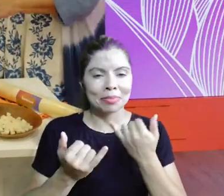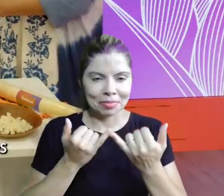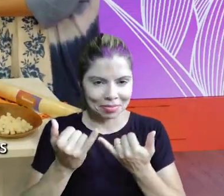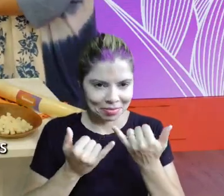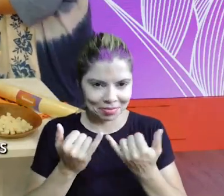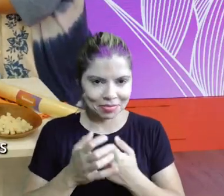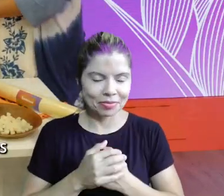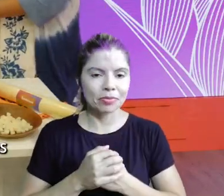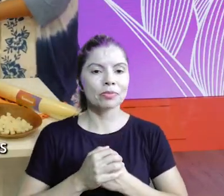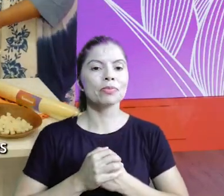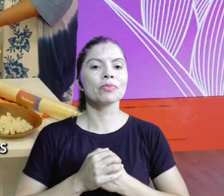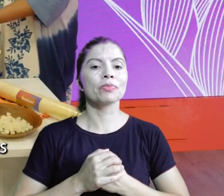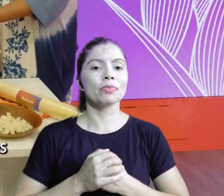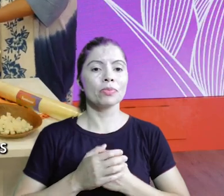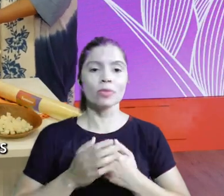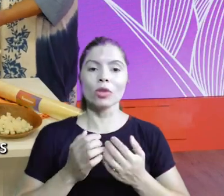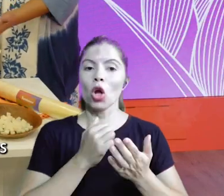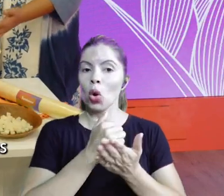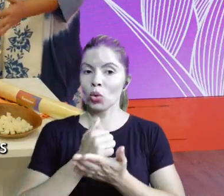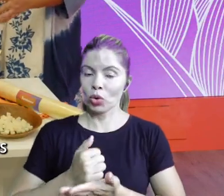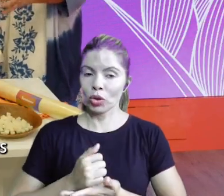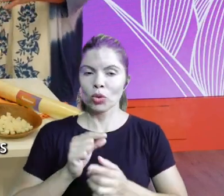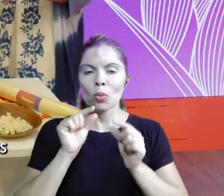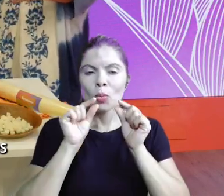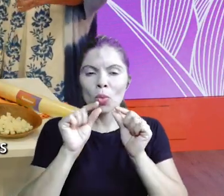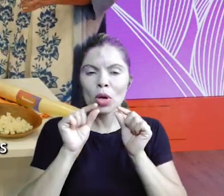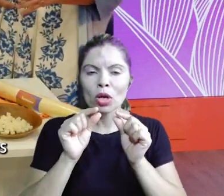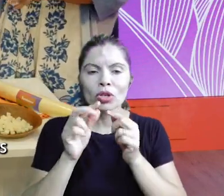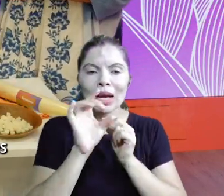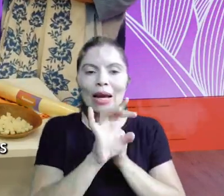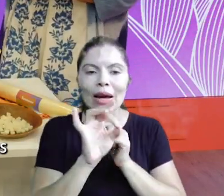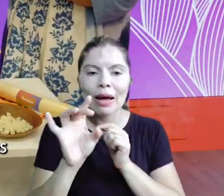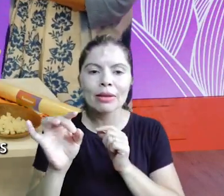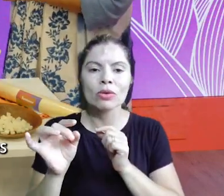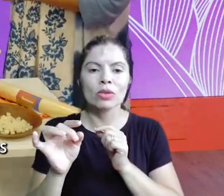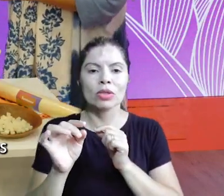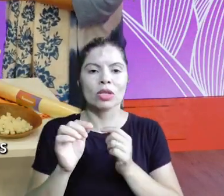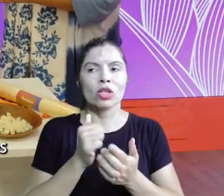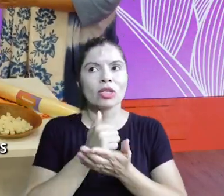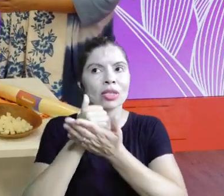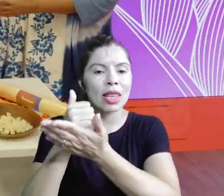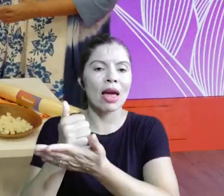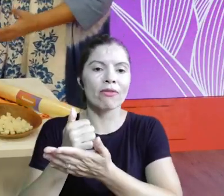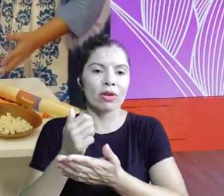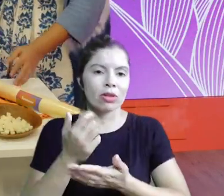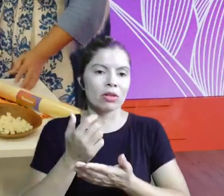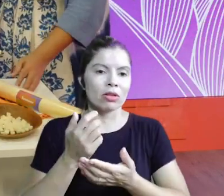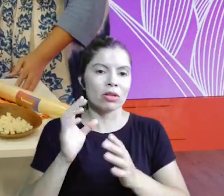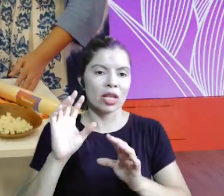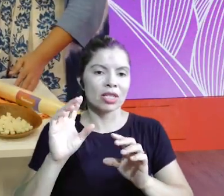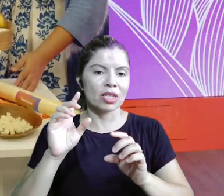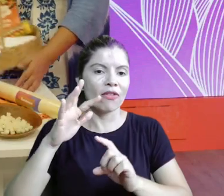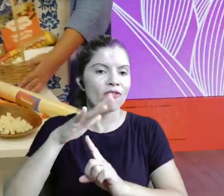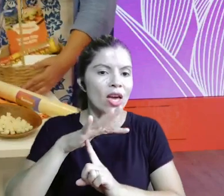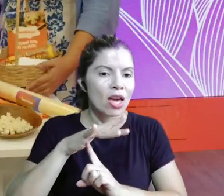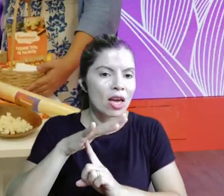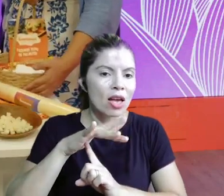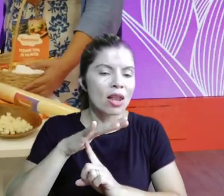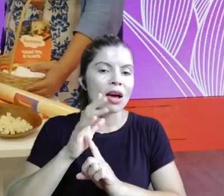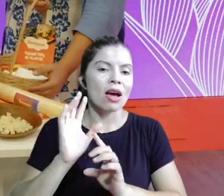aqui Aqui eu trouxe para vocês um apanhado do que a gente faz quando a gente vai nos eventos nas feiras